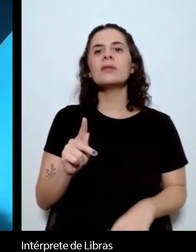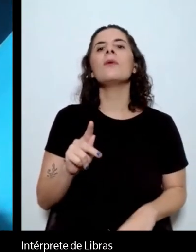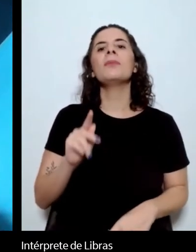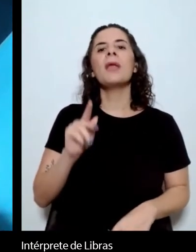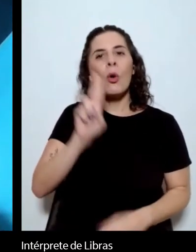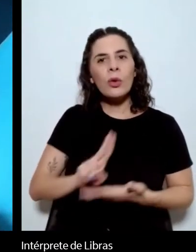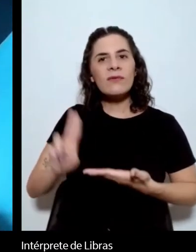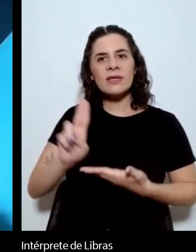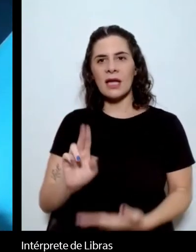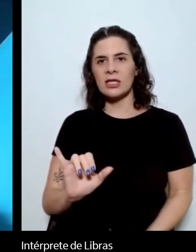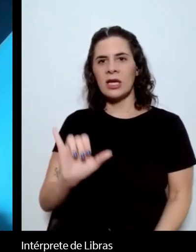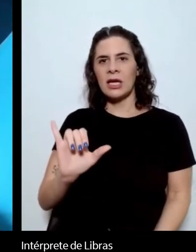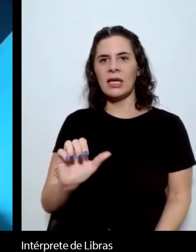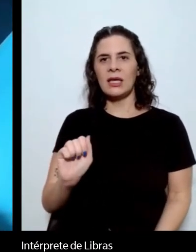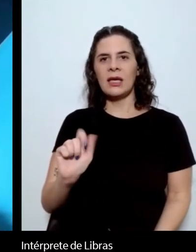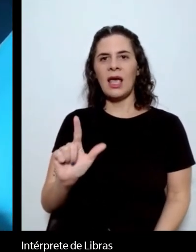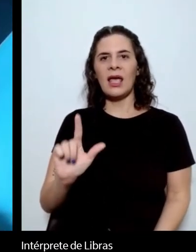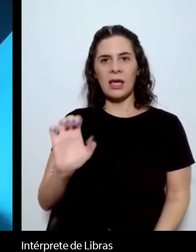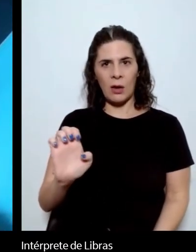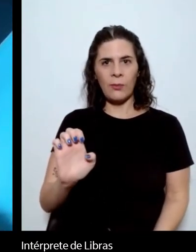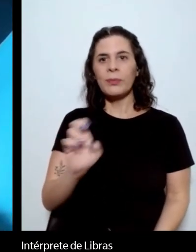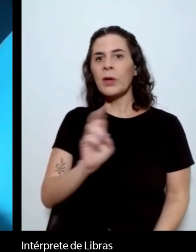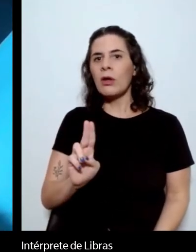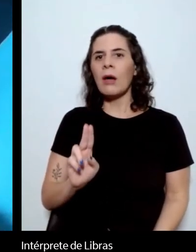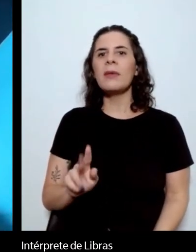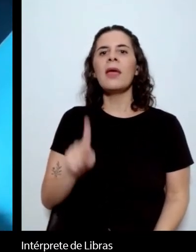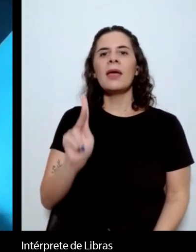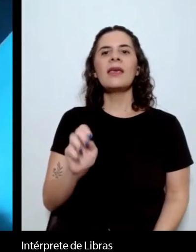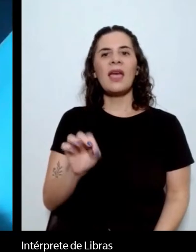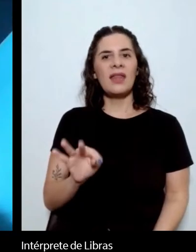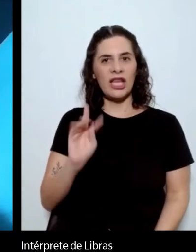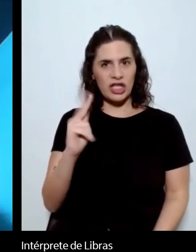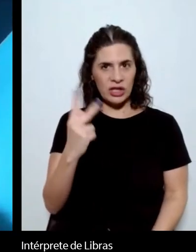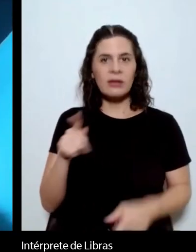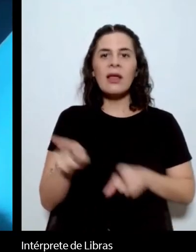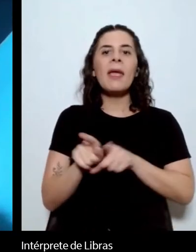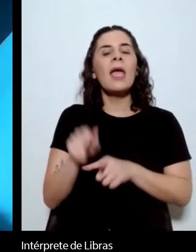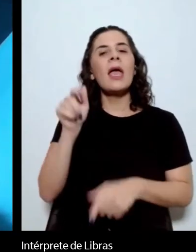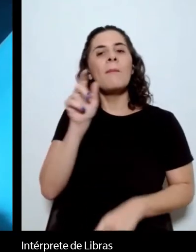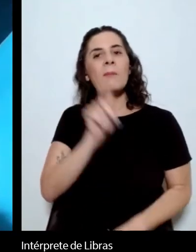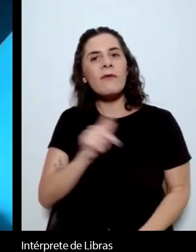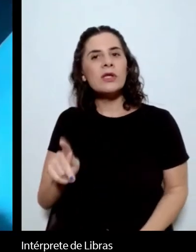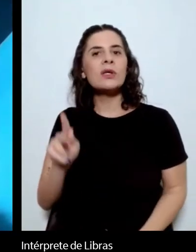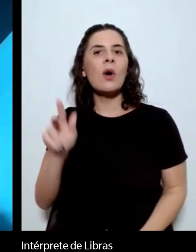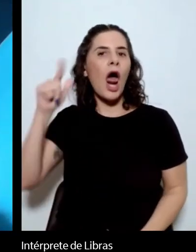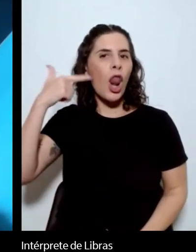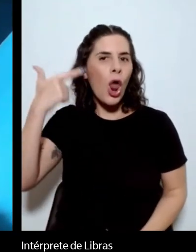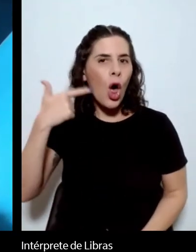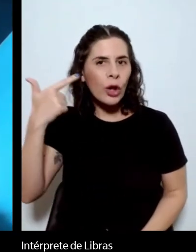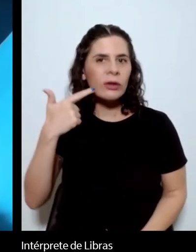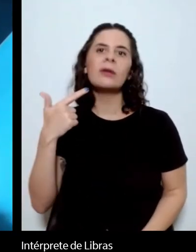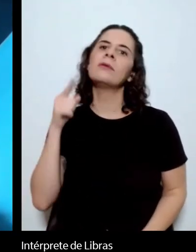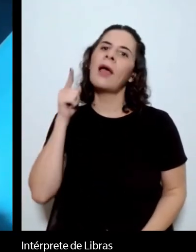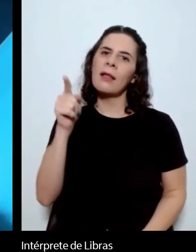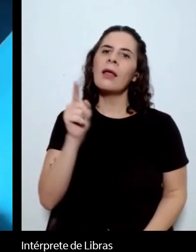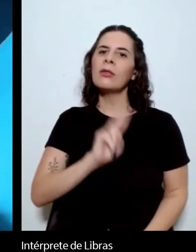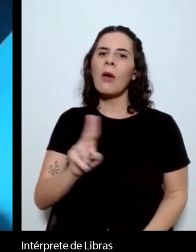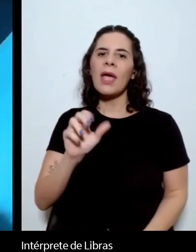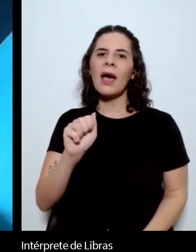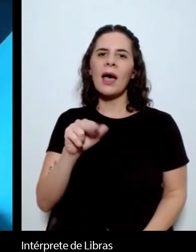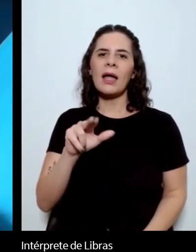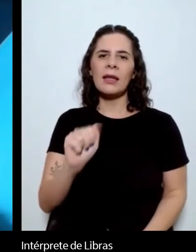Jackson, e da professora do University College London, Ana Cláudia Soriani. O tema que nos reúne é